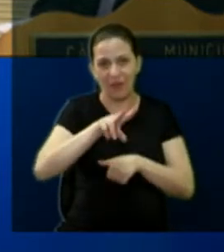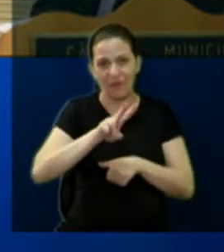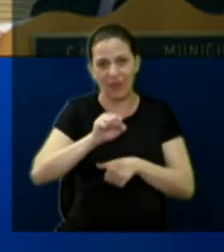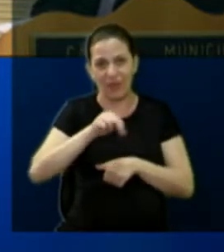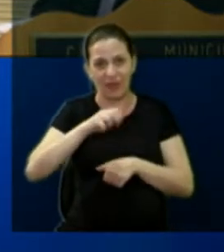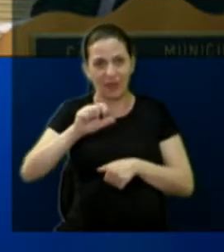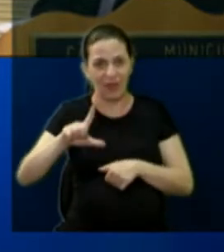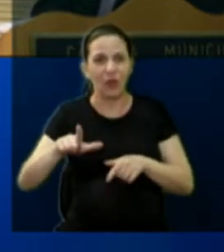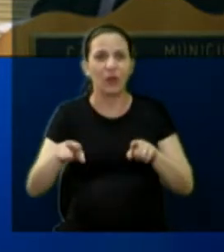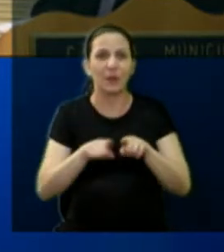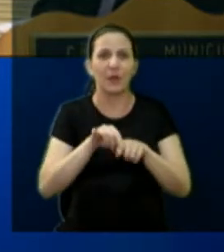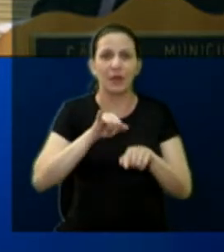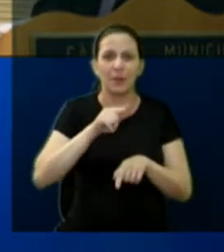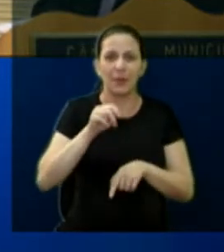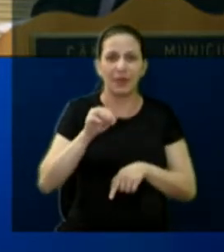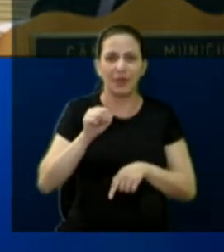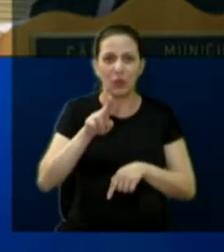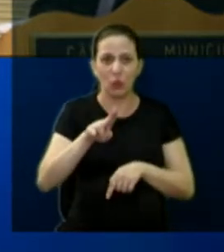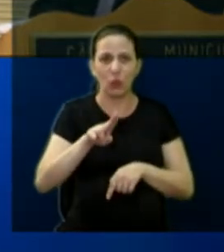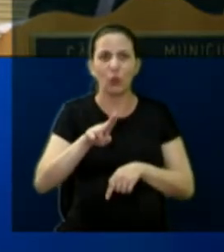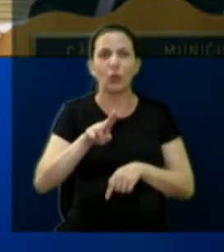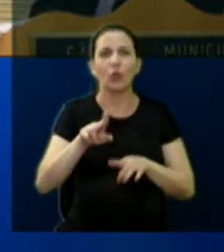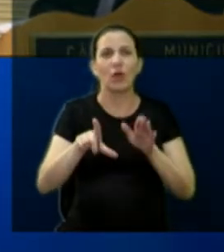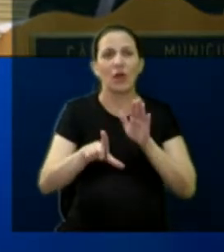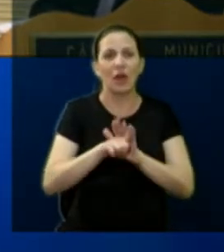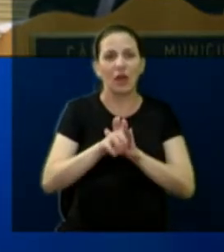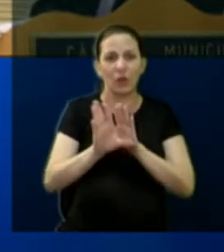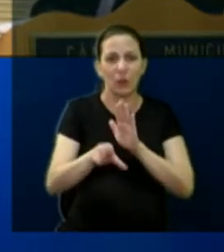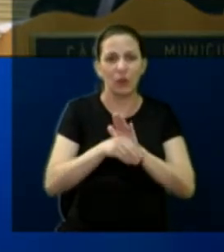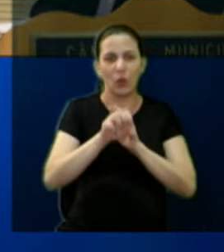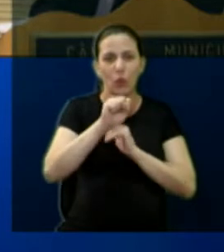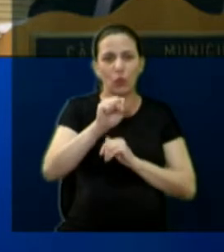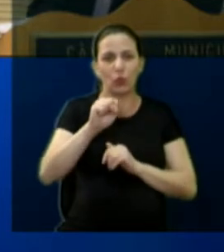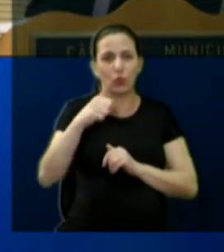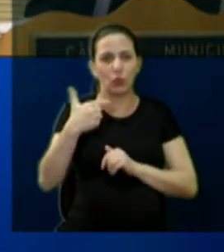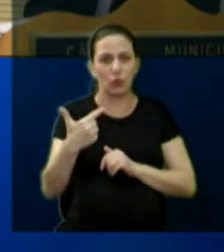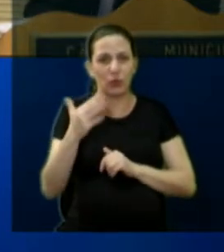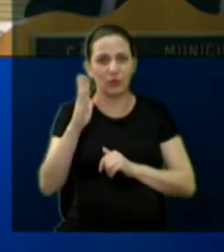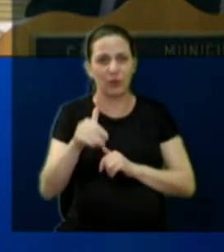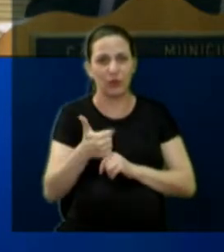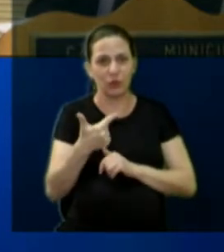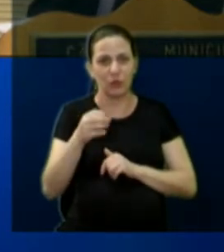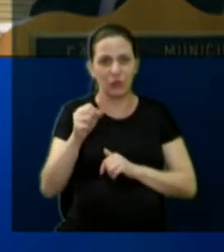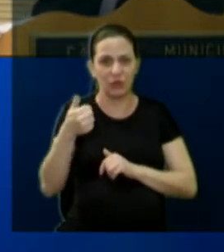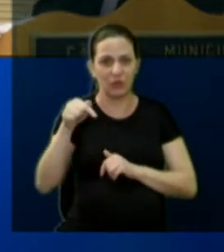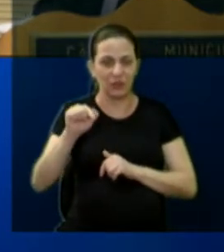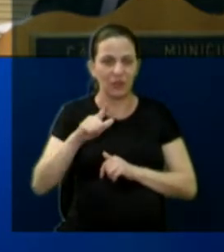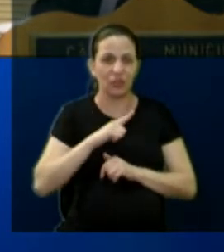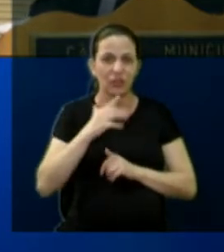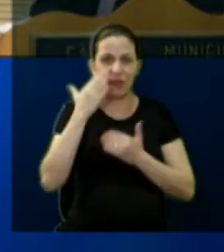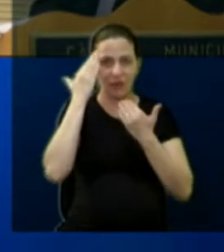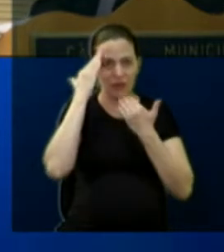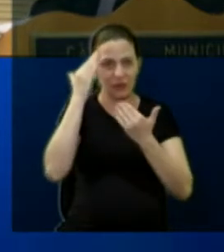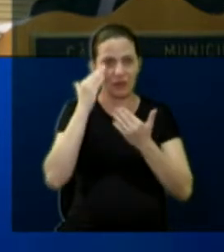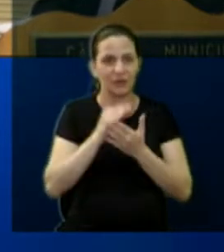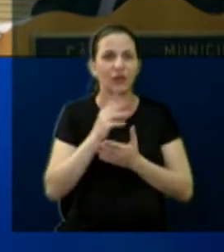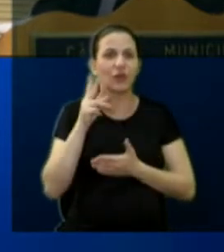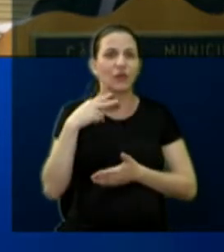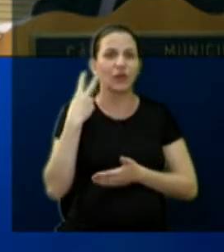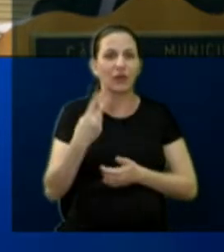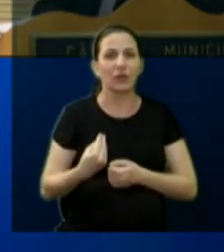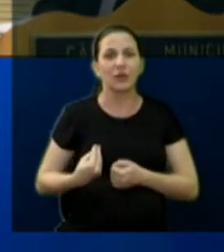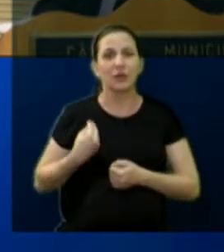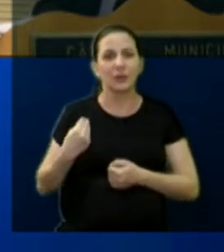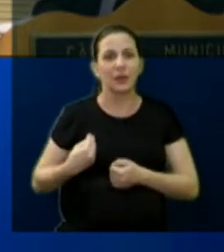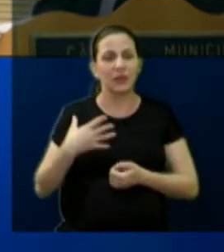.82, de 2017. Quero aqui agradecer, pode passar, os vereadores que